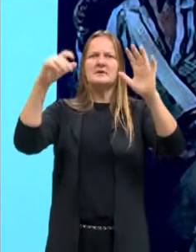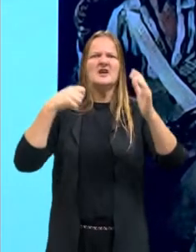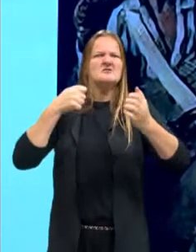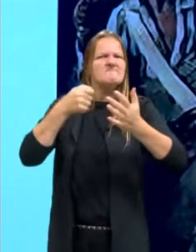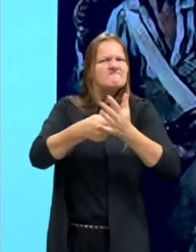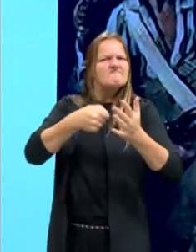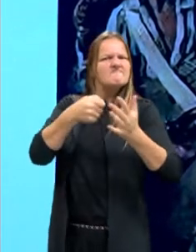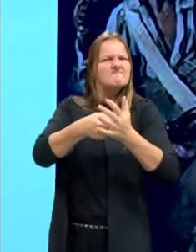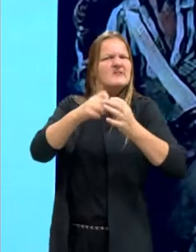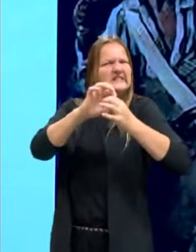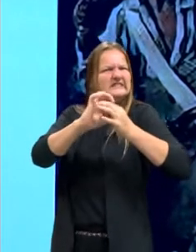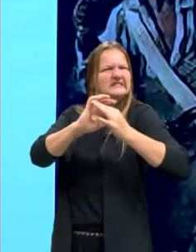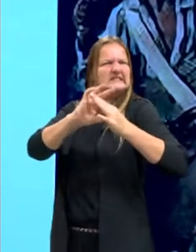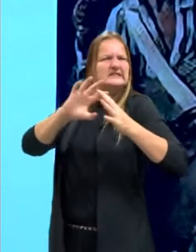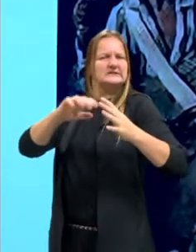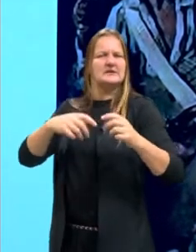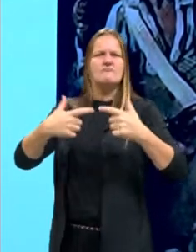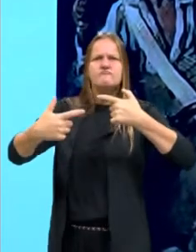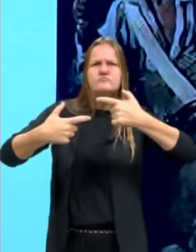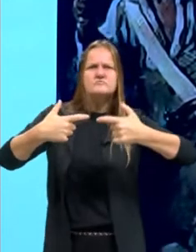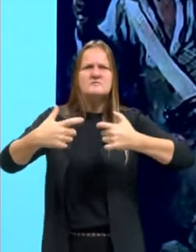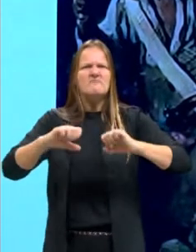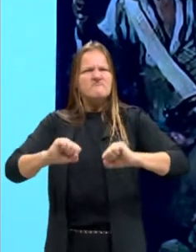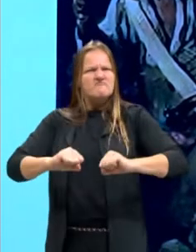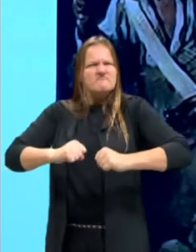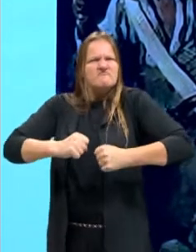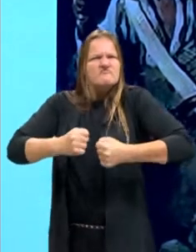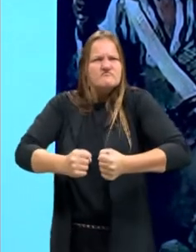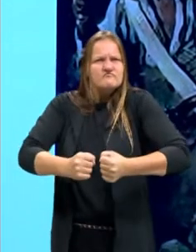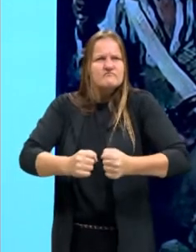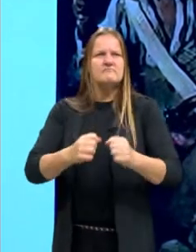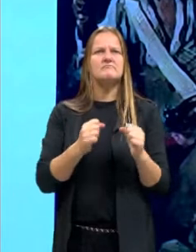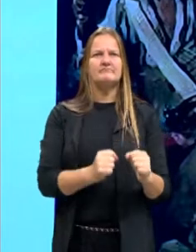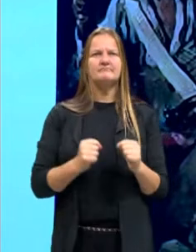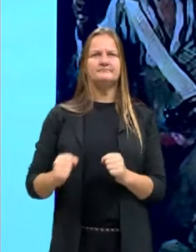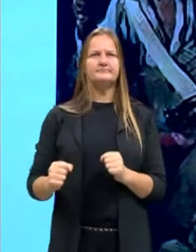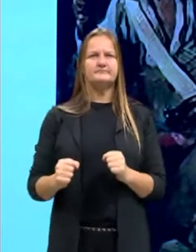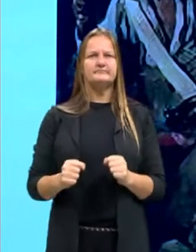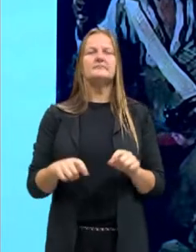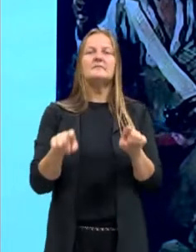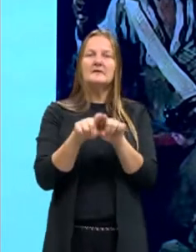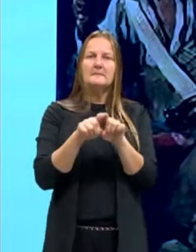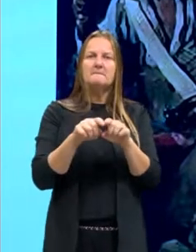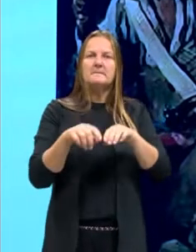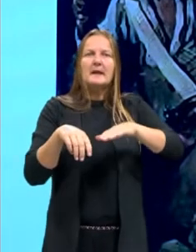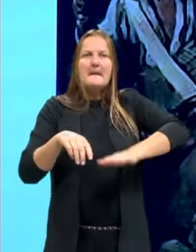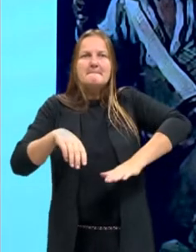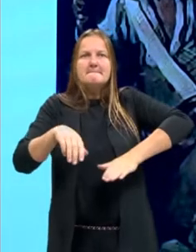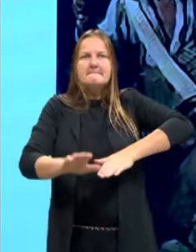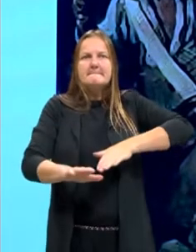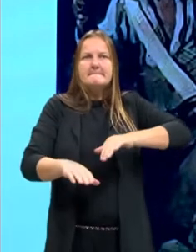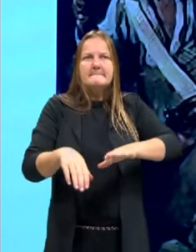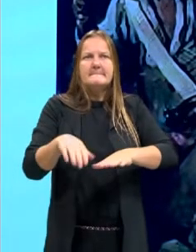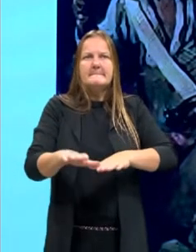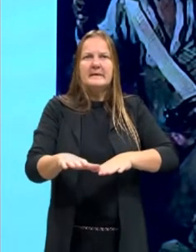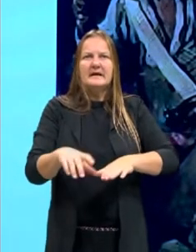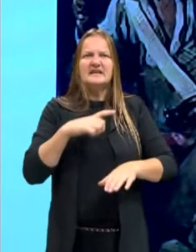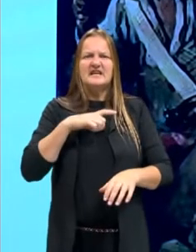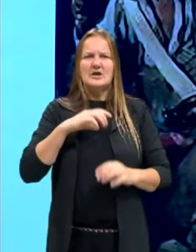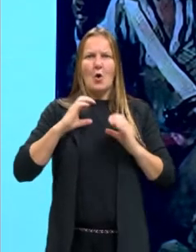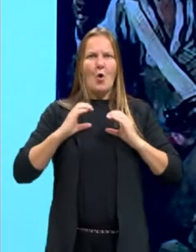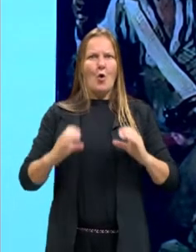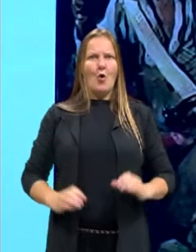luta, está em guerra. Nós temos também, sob os pés da Liberdade, corpos.